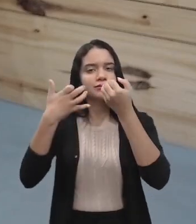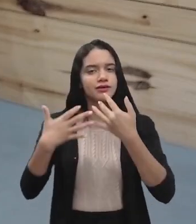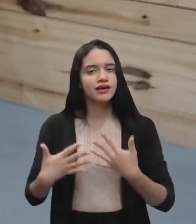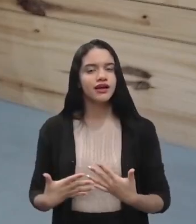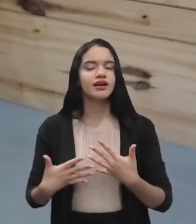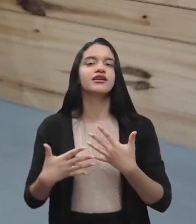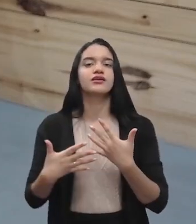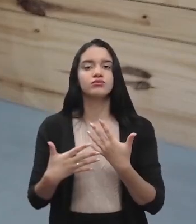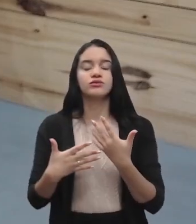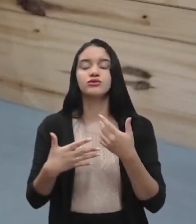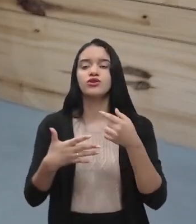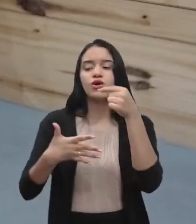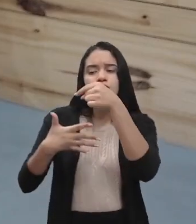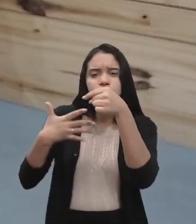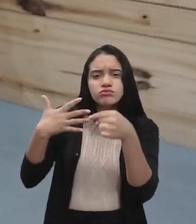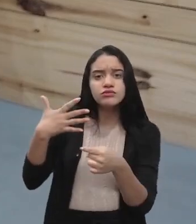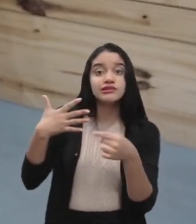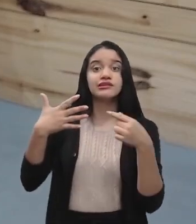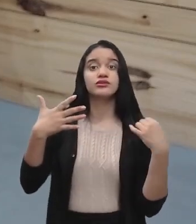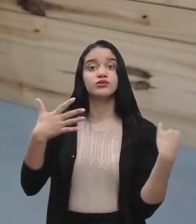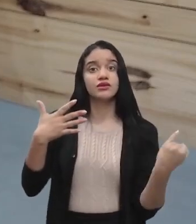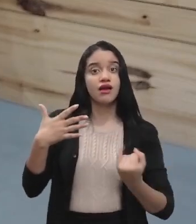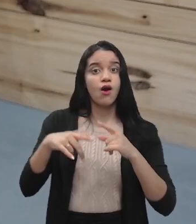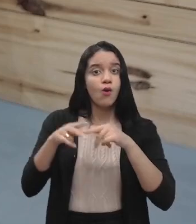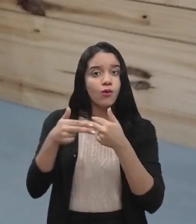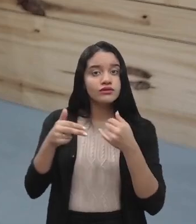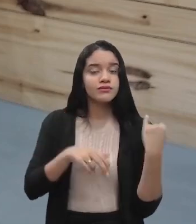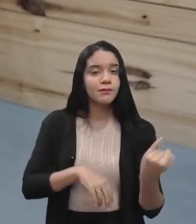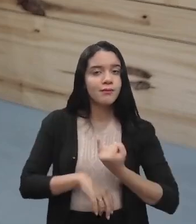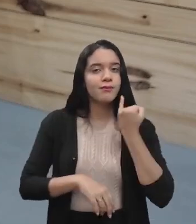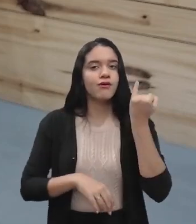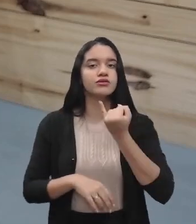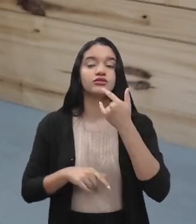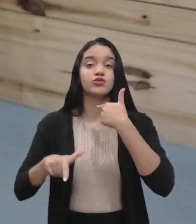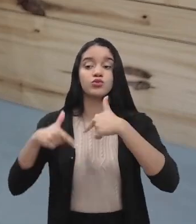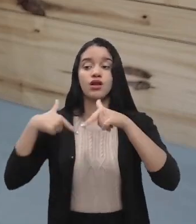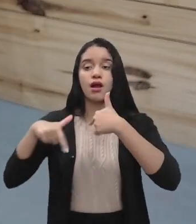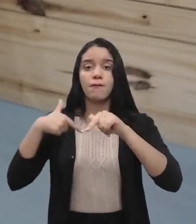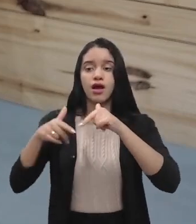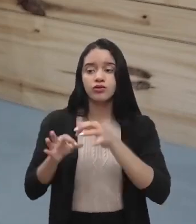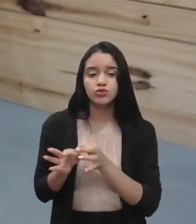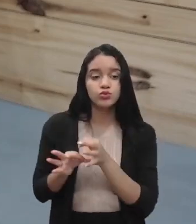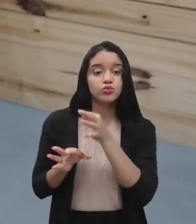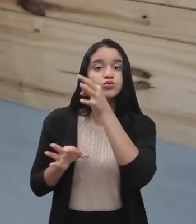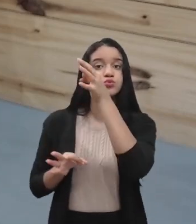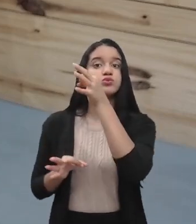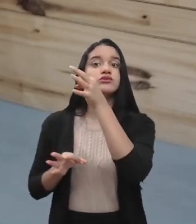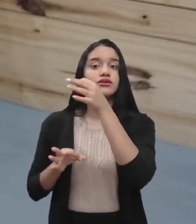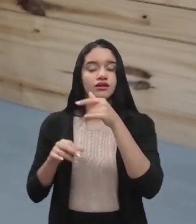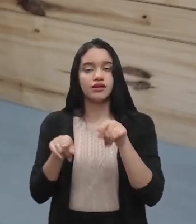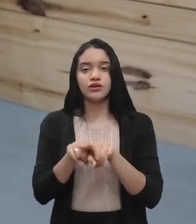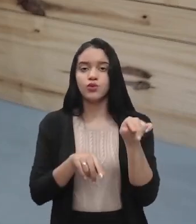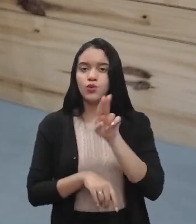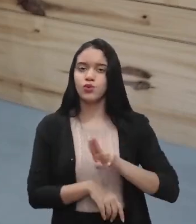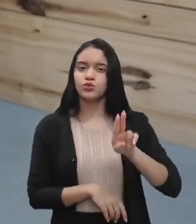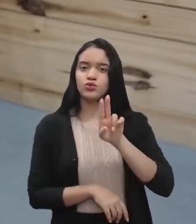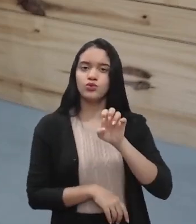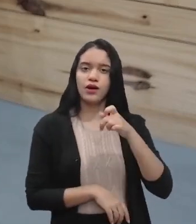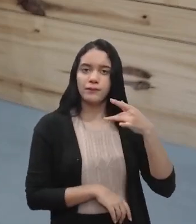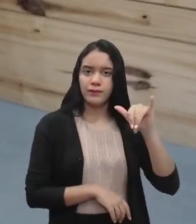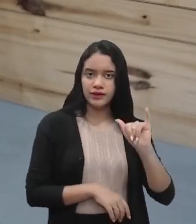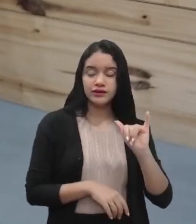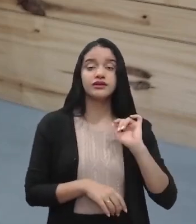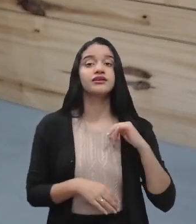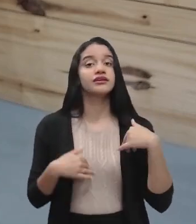das medidas importantes no trabalho em altura, que é o uso do EPI. Então,